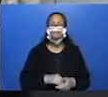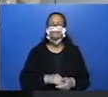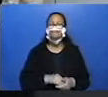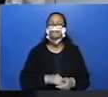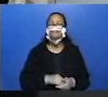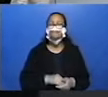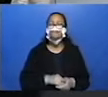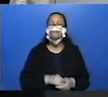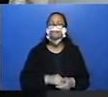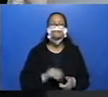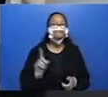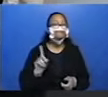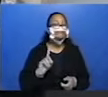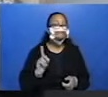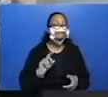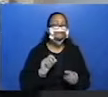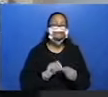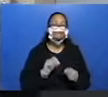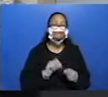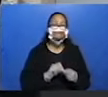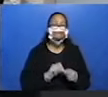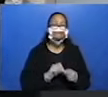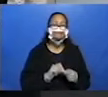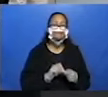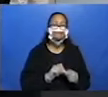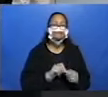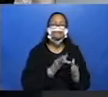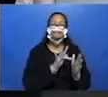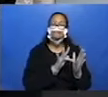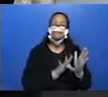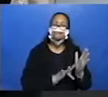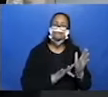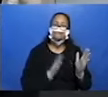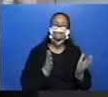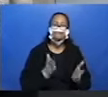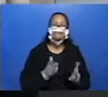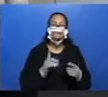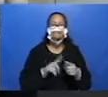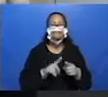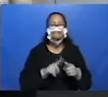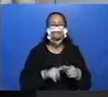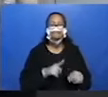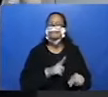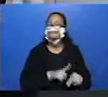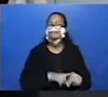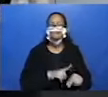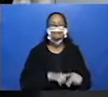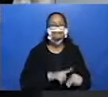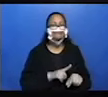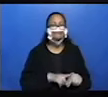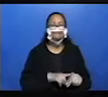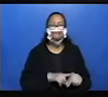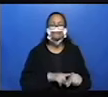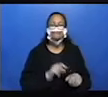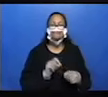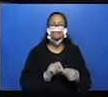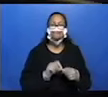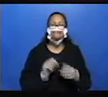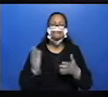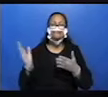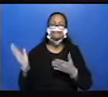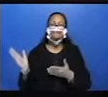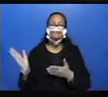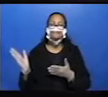Nós não faremos o produzir o texto agora, porque agora nós não temos um tempo hábil para estar fazendo isso, tá?